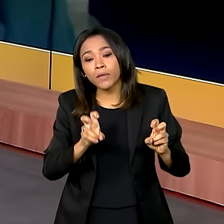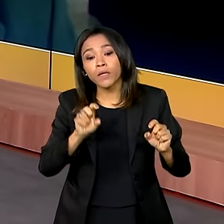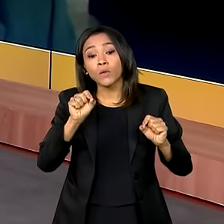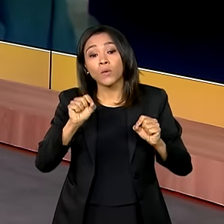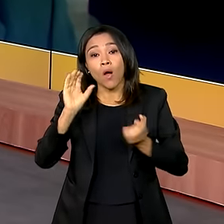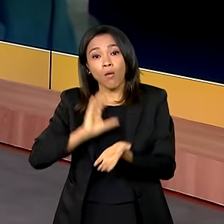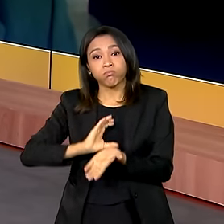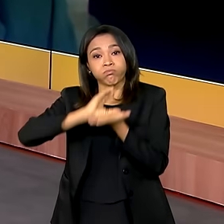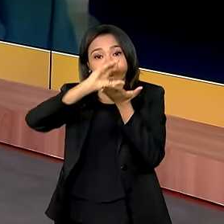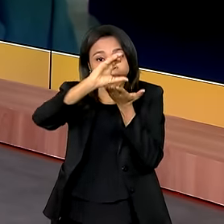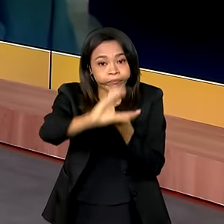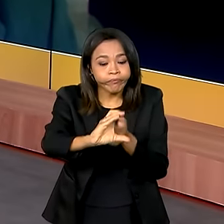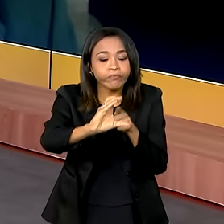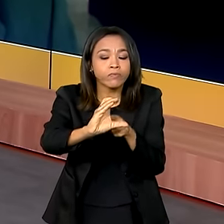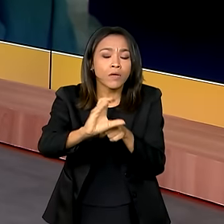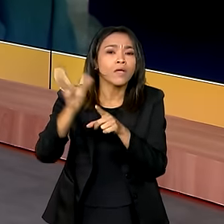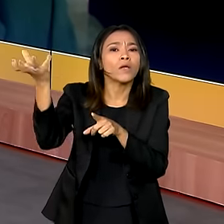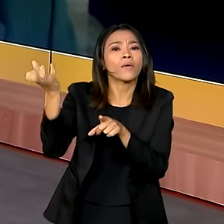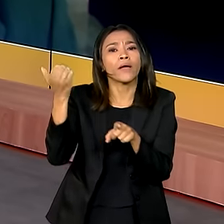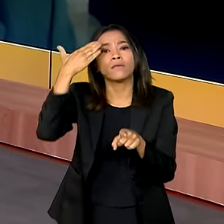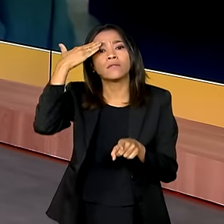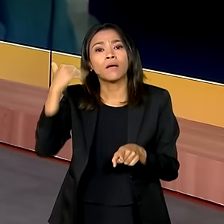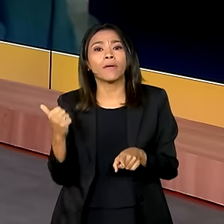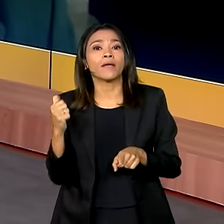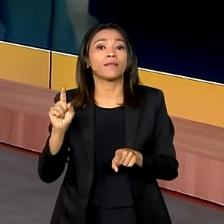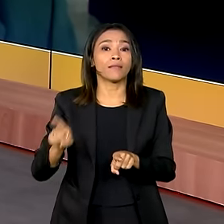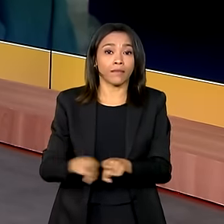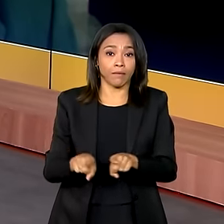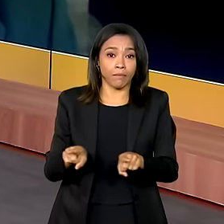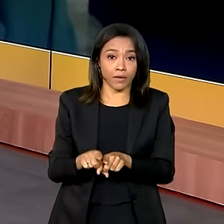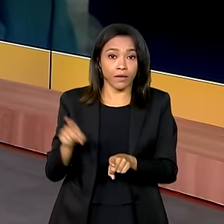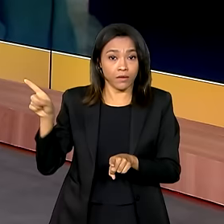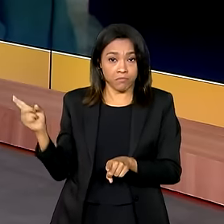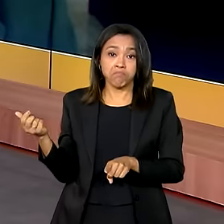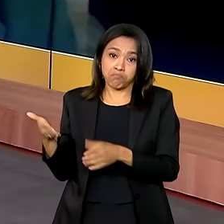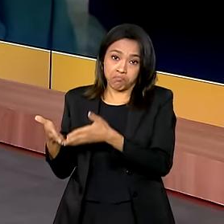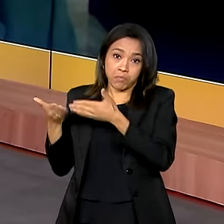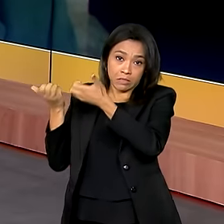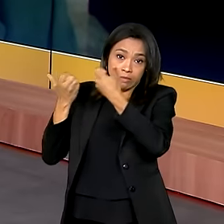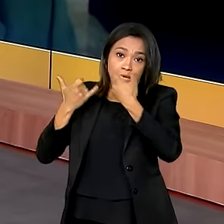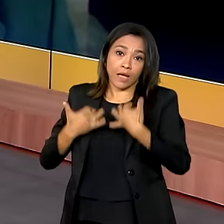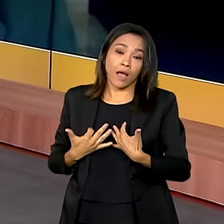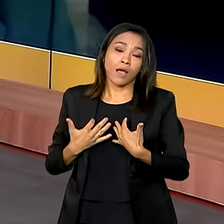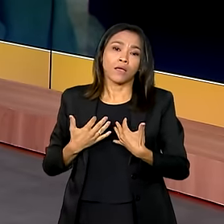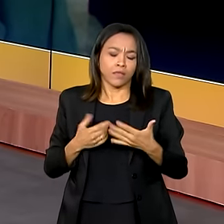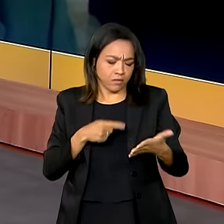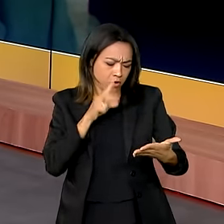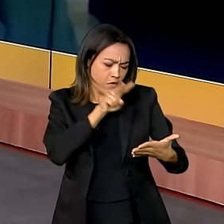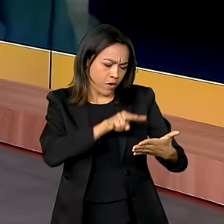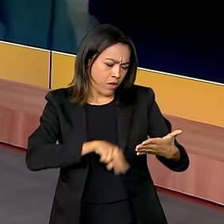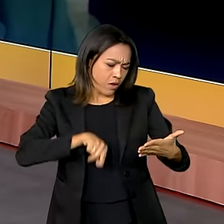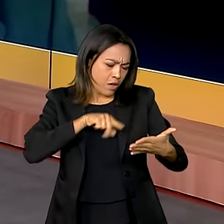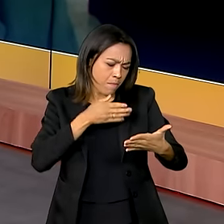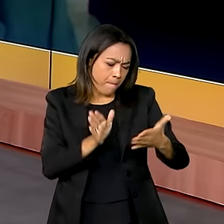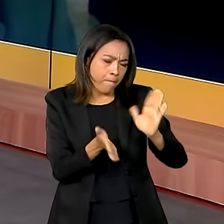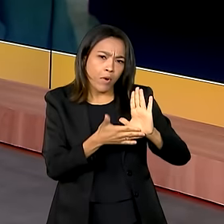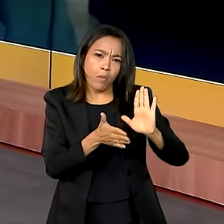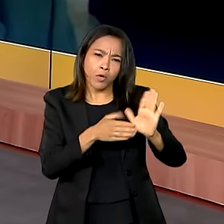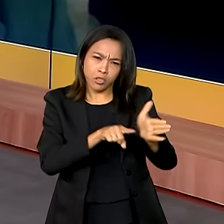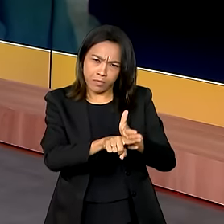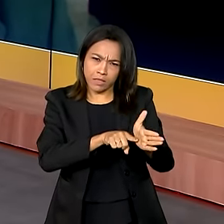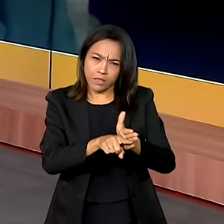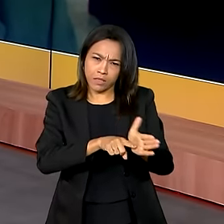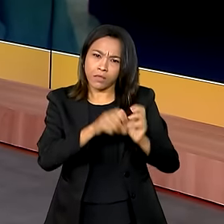os investimentos. E aí, eu já quero saber também do senhor, as pesquisas, eu estou olhando aqui, que as propostas de pesquisa podem ser